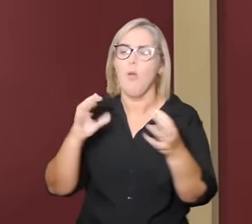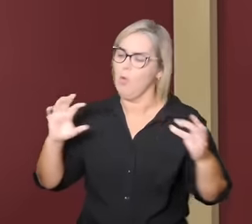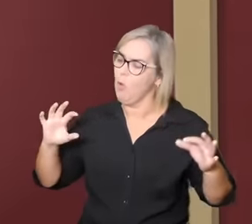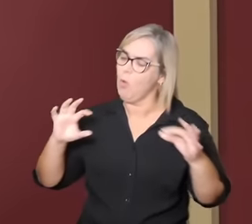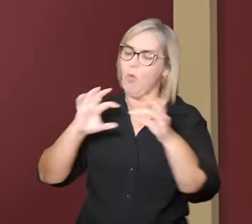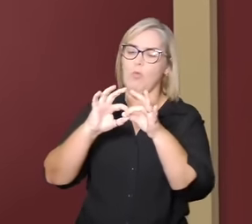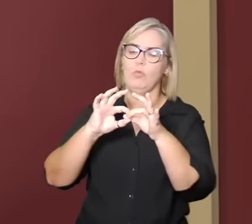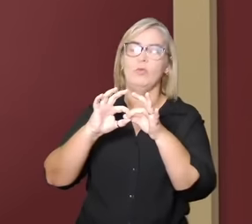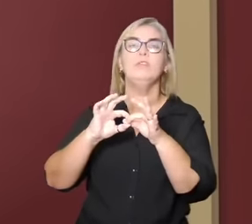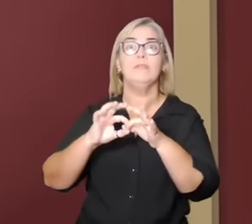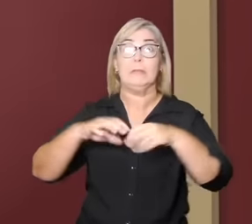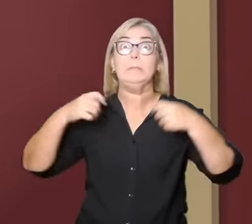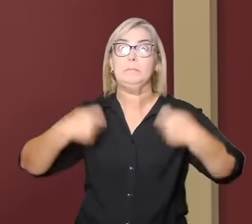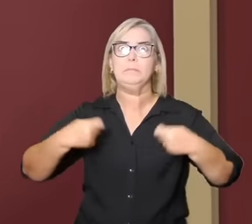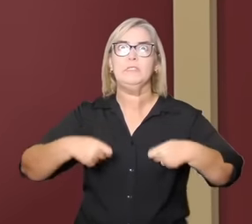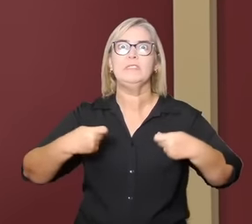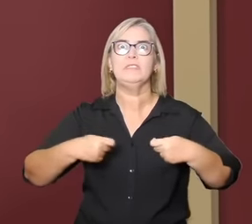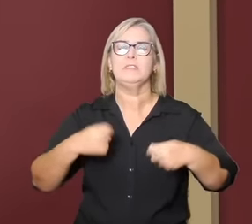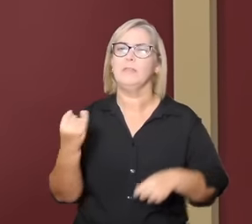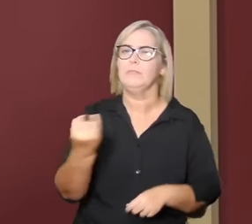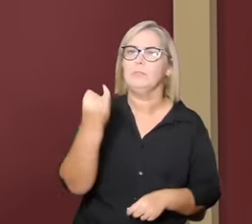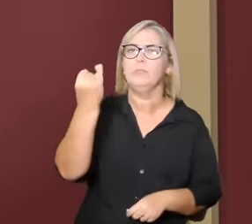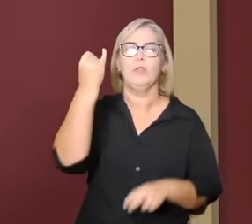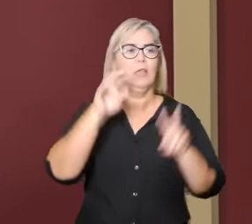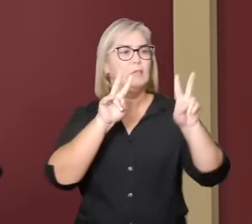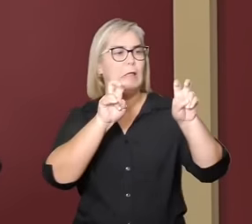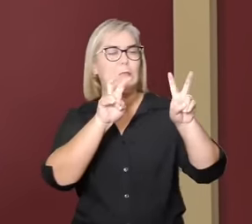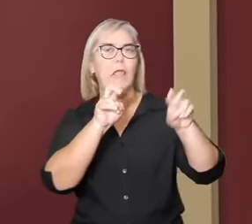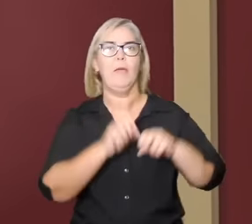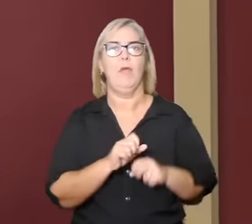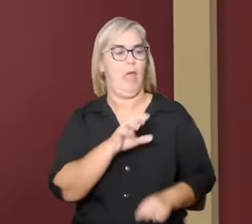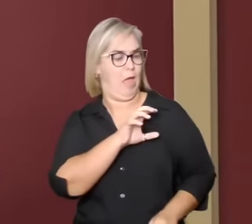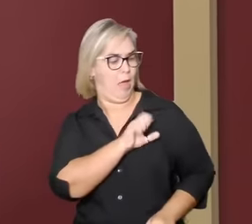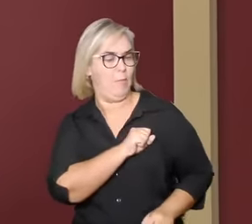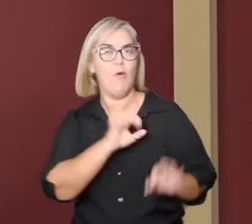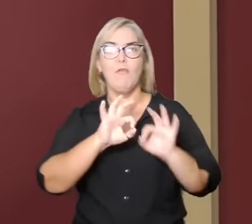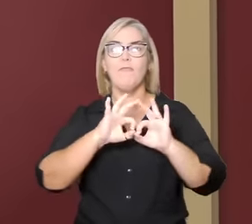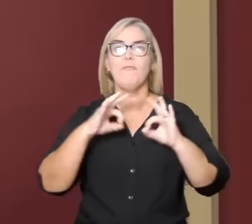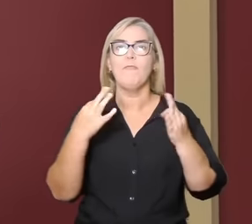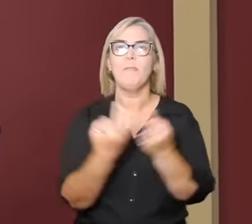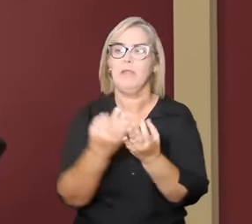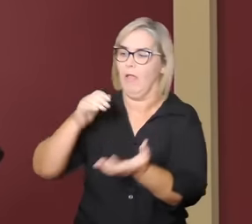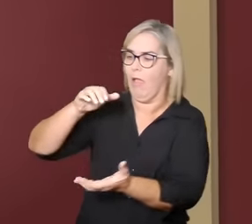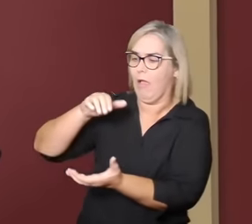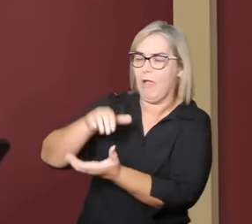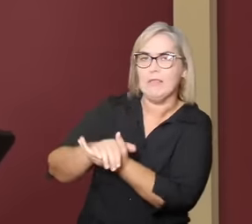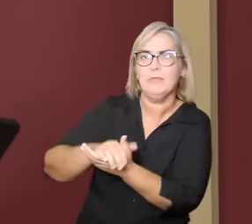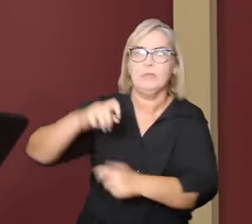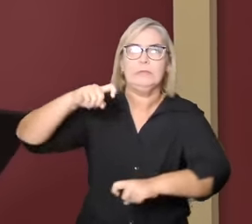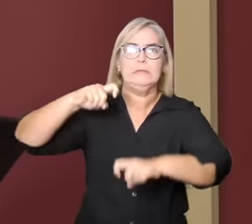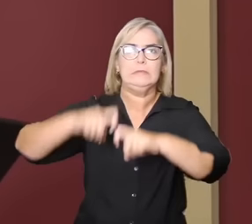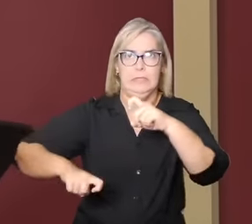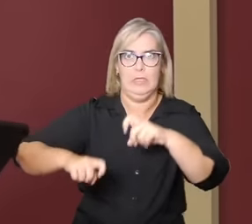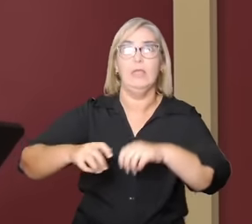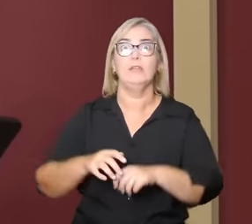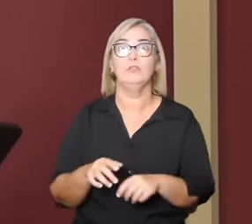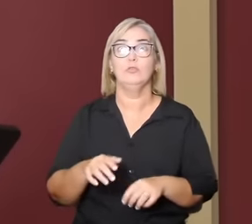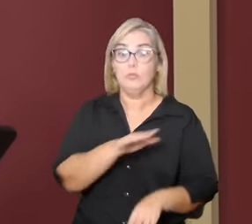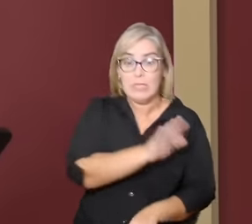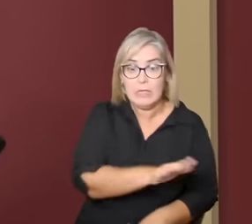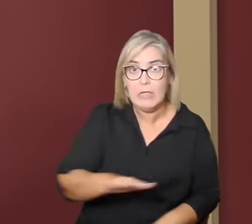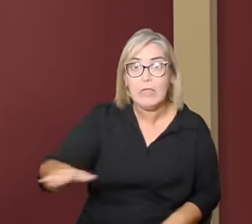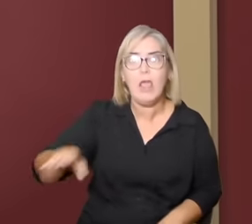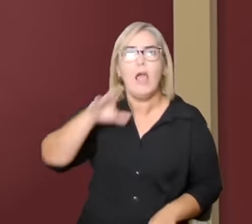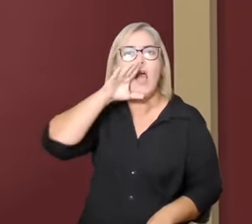entendimentos sobre temas tão importantes como amor, família, casamento, sexualidade, infância,